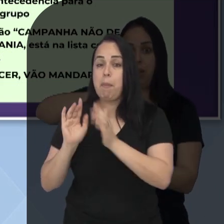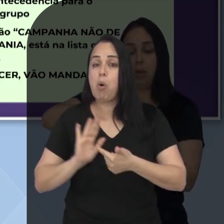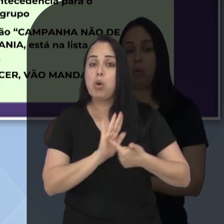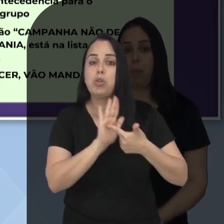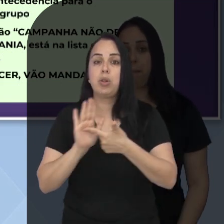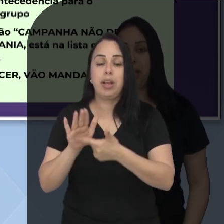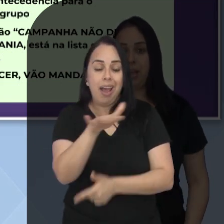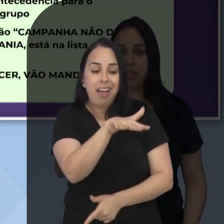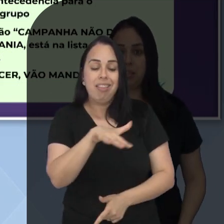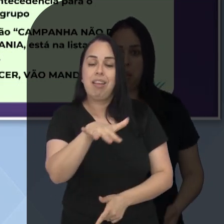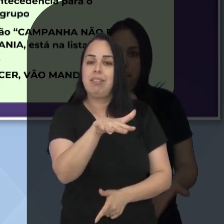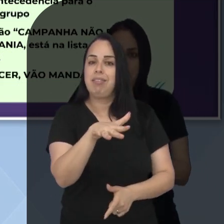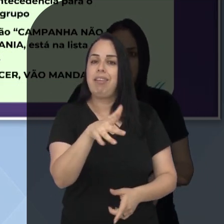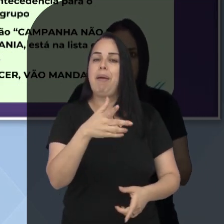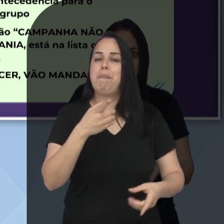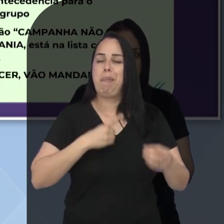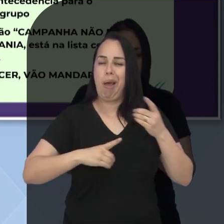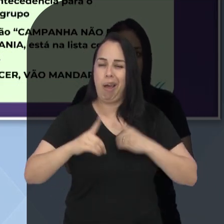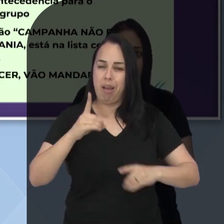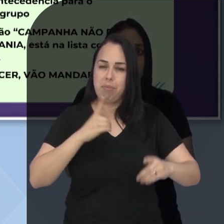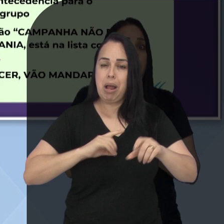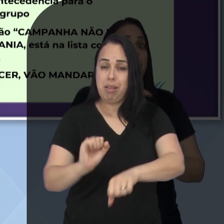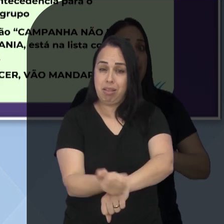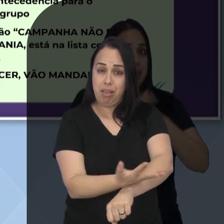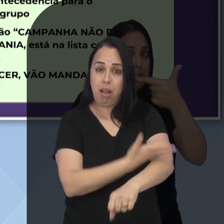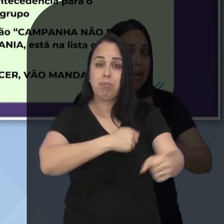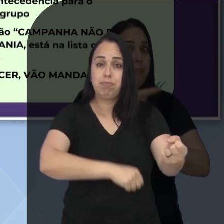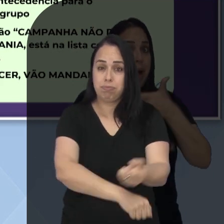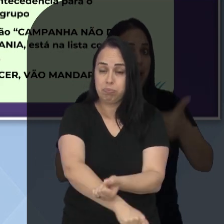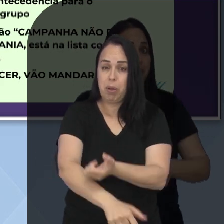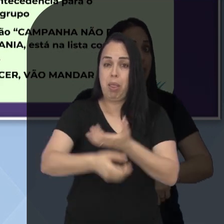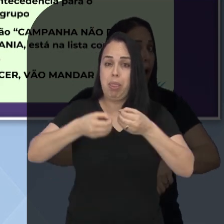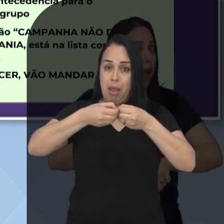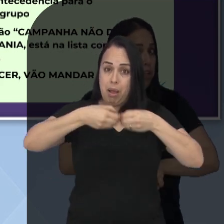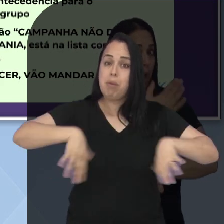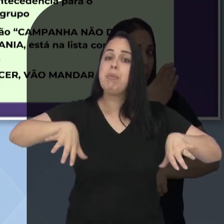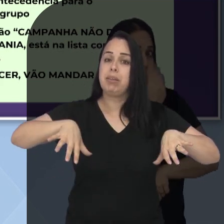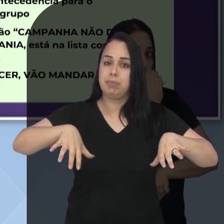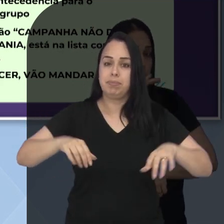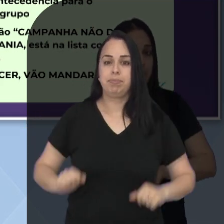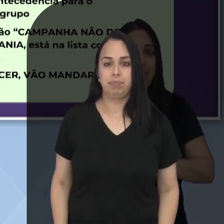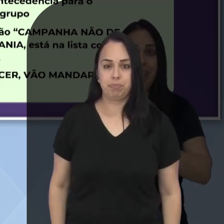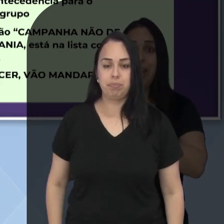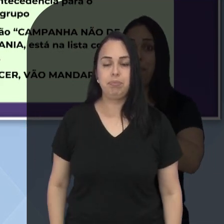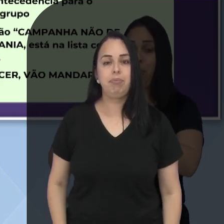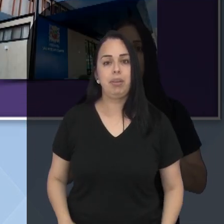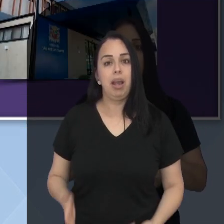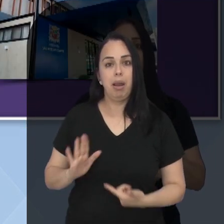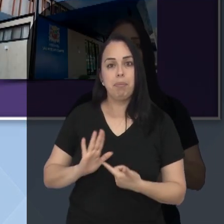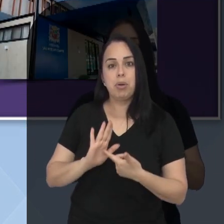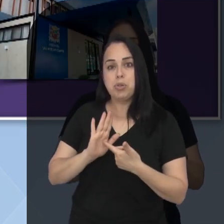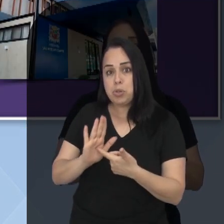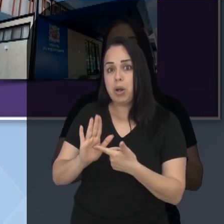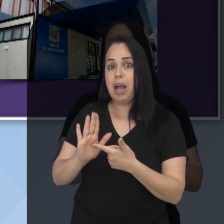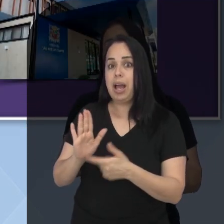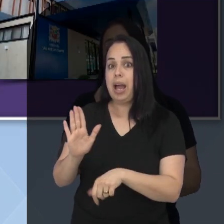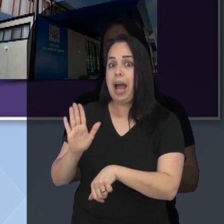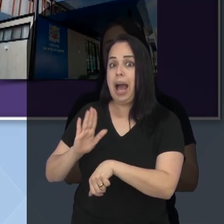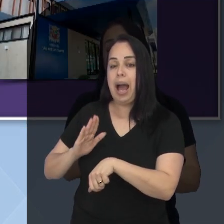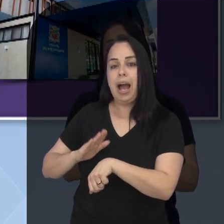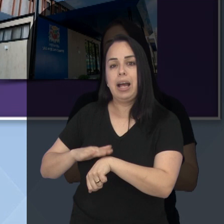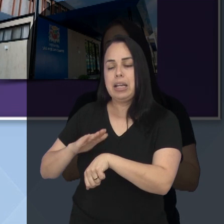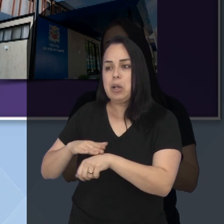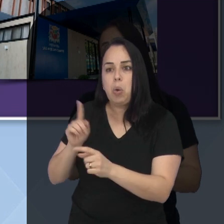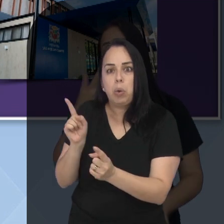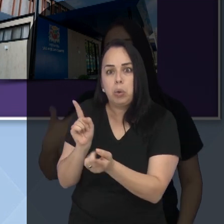que muitos profissionais da área têm enfrentado problemas emocionais e isso impactaria no atendimento. Juliana também pediu